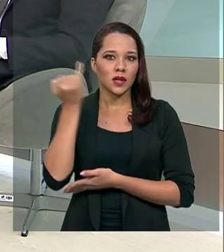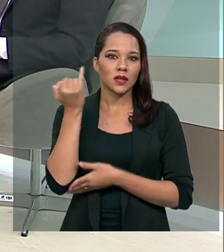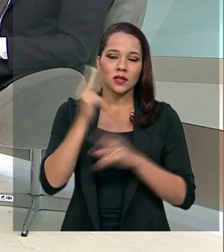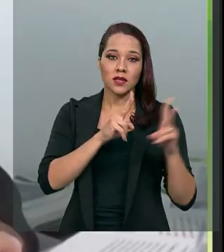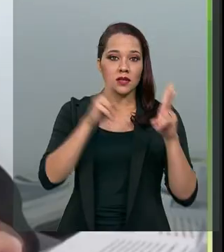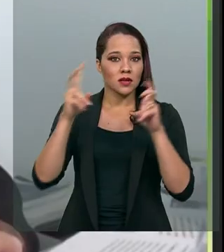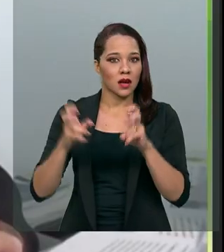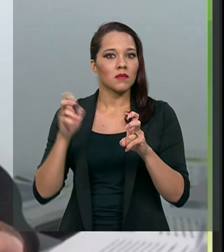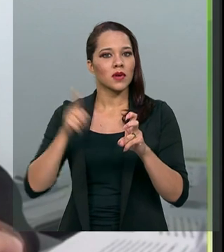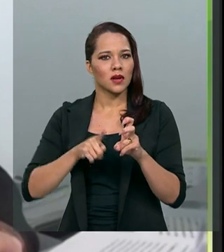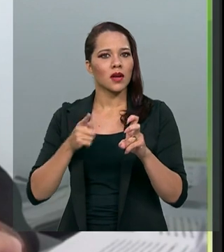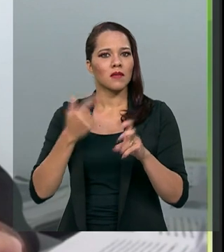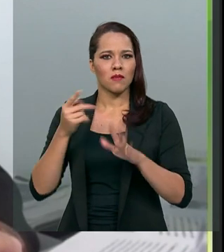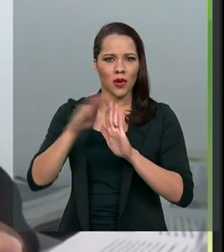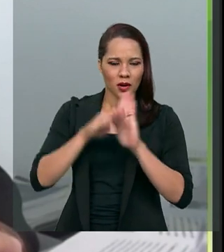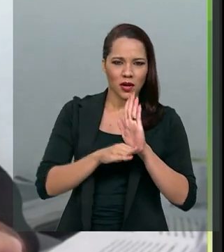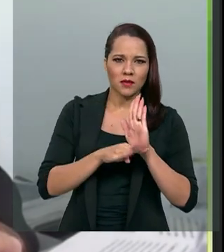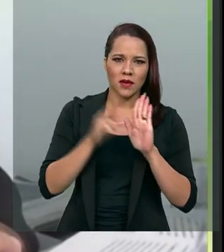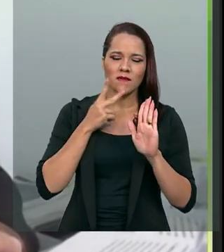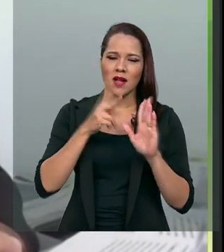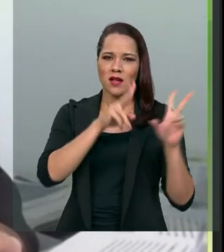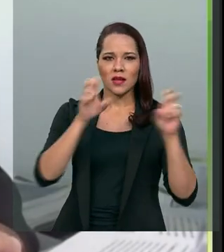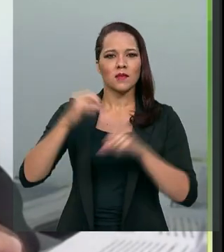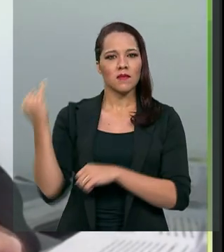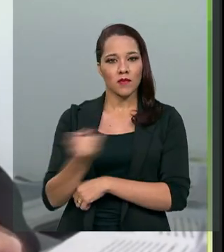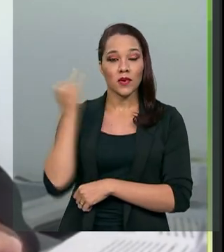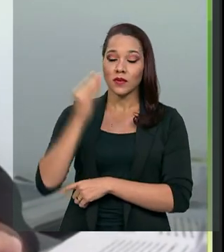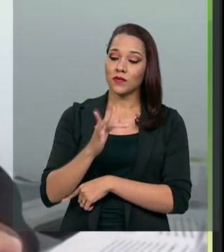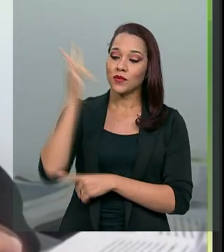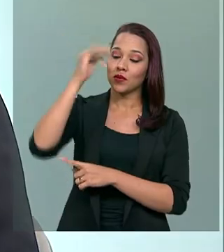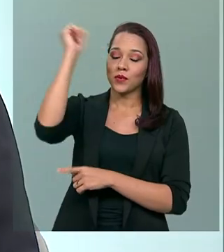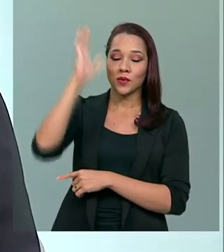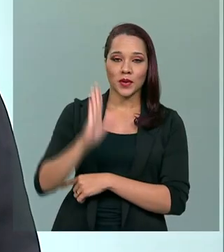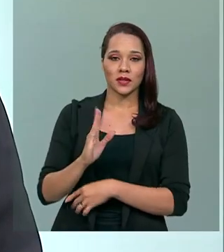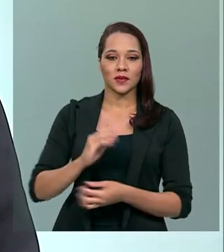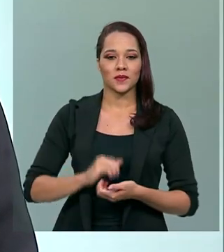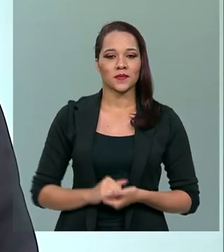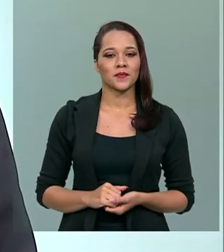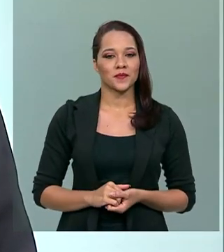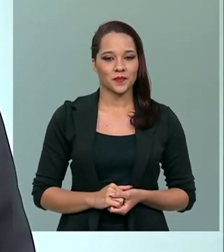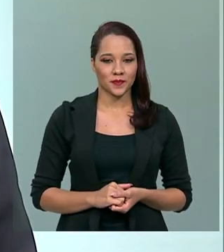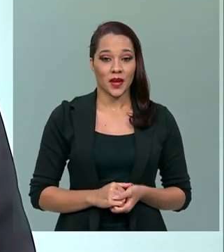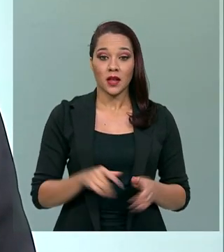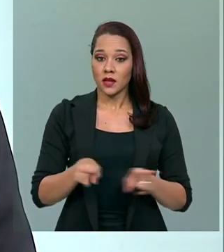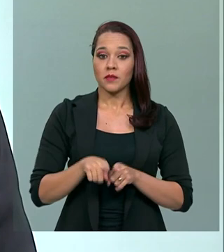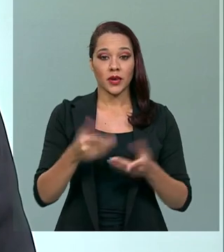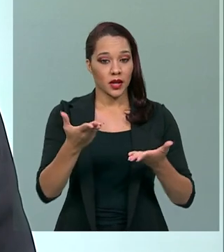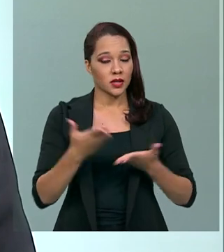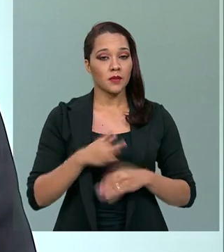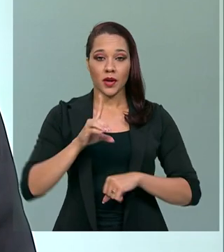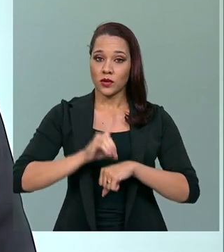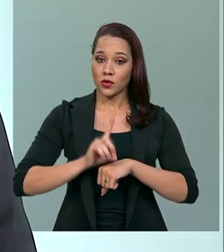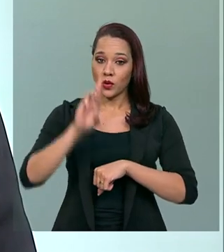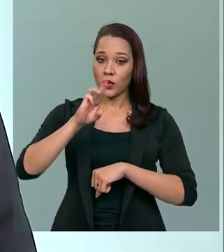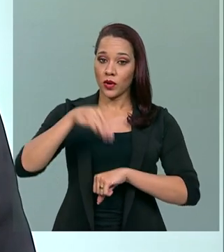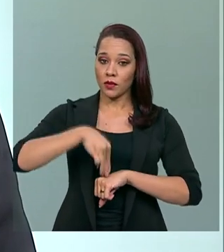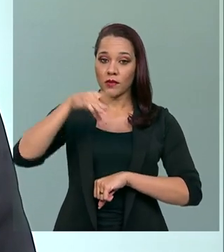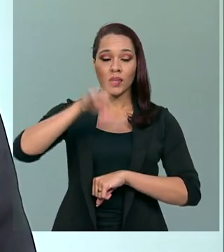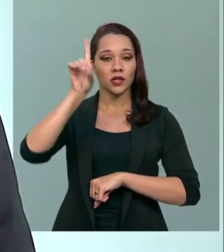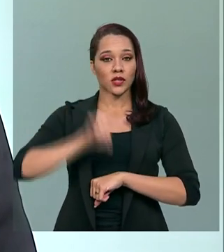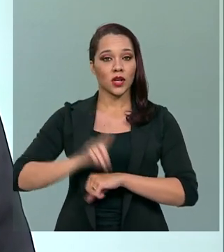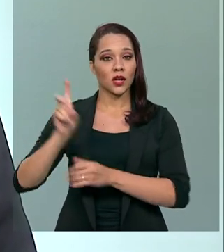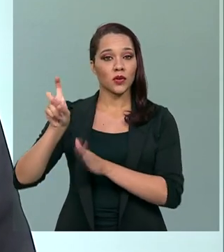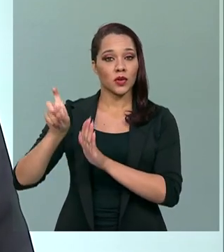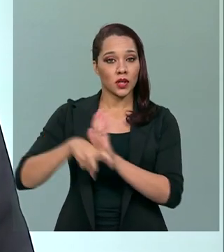aborda assuntos relevantes para o futuro do nosso país. Nós recebemos também a doutora e mestre em Direito